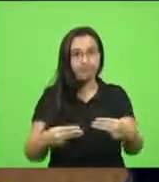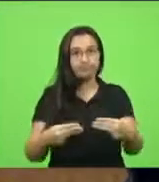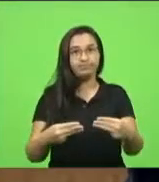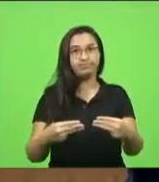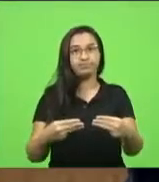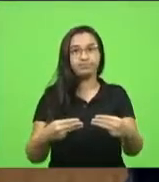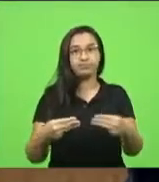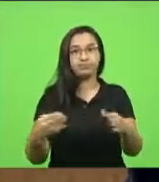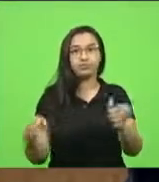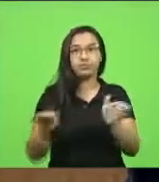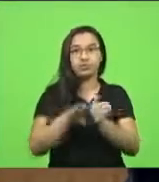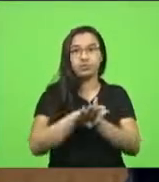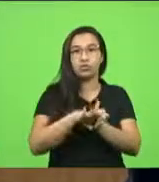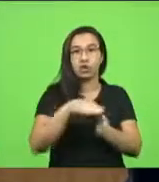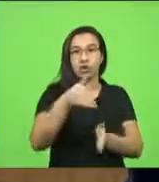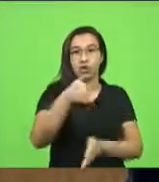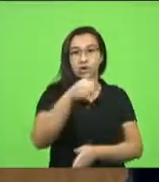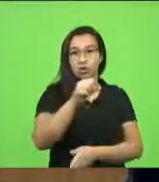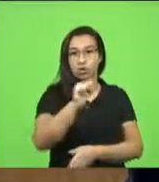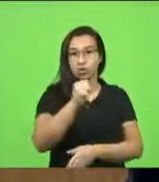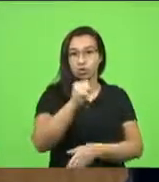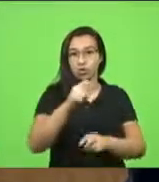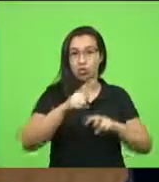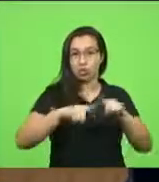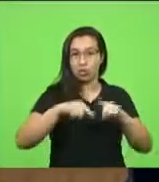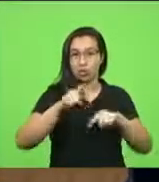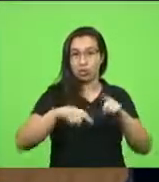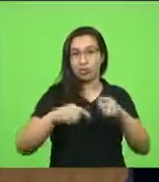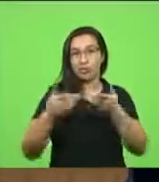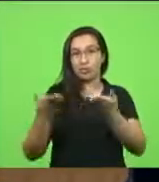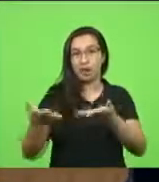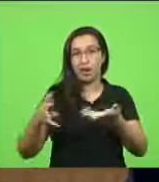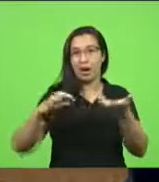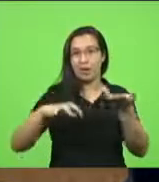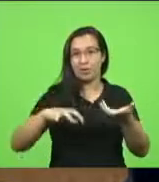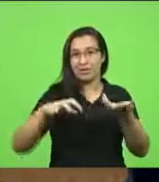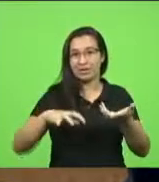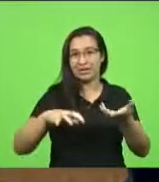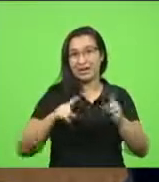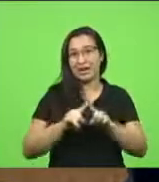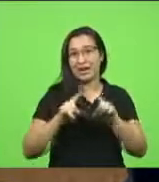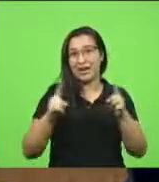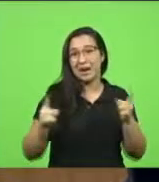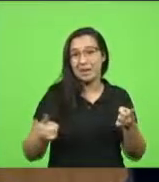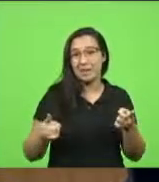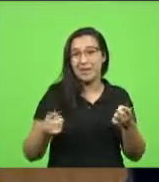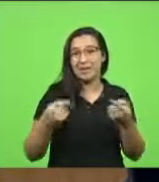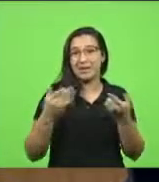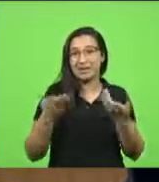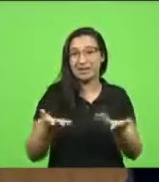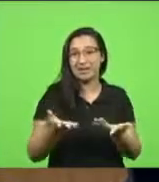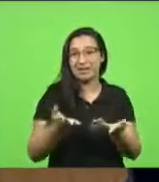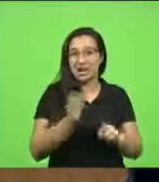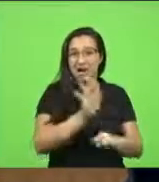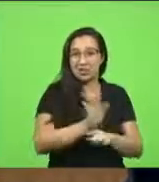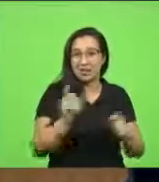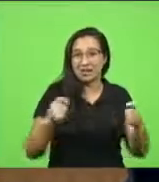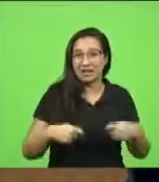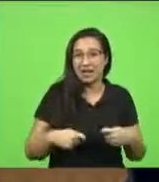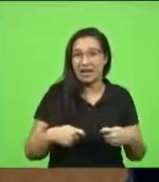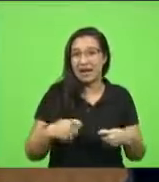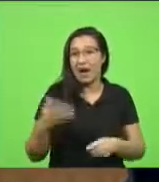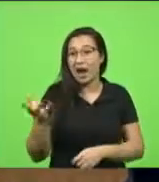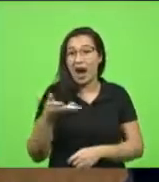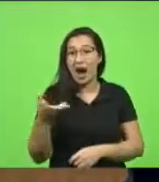18 profissionais de Brasília, parabéns, mas não dá conta da velocidade do contágio. É